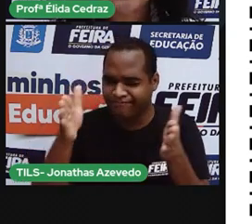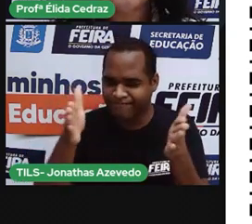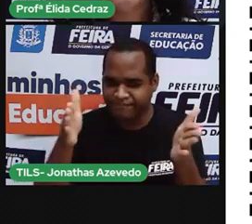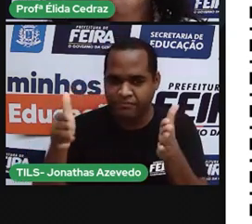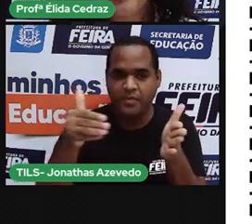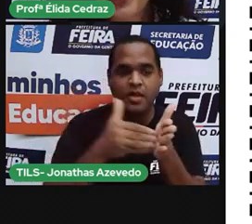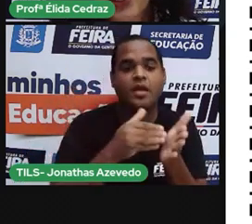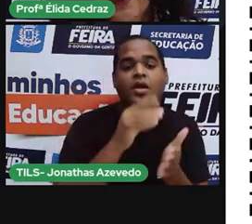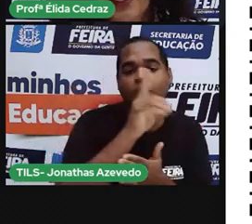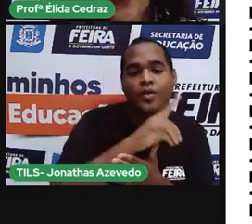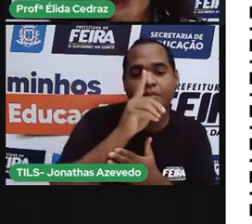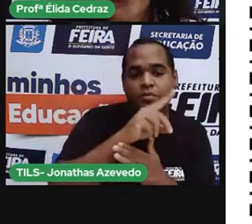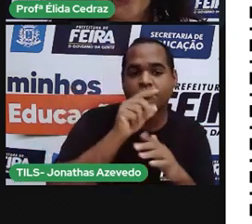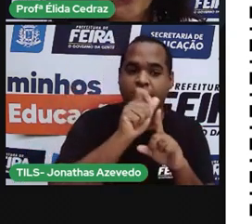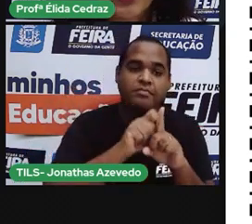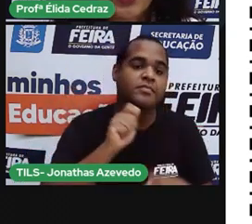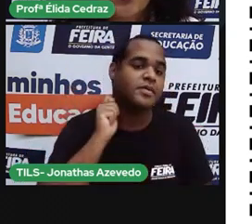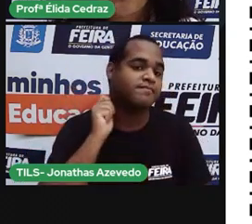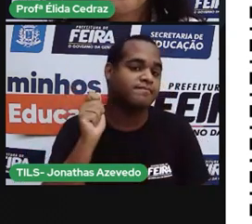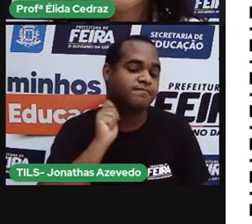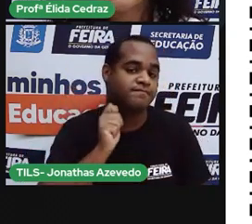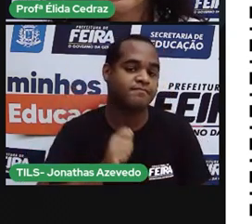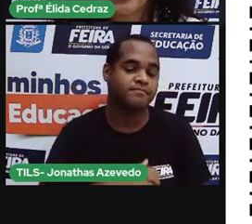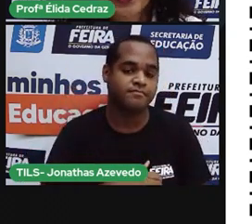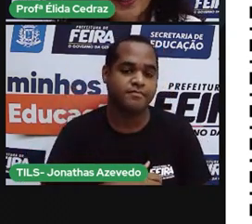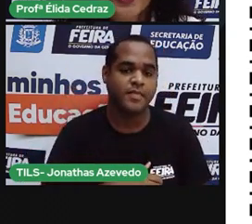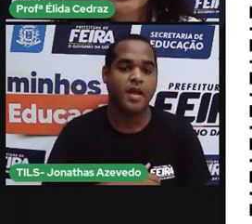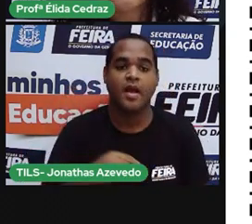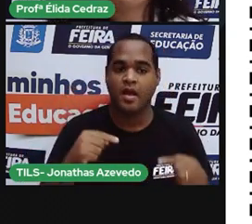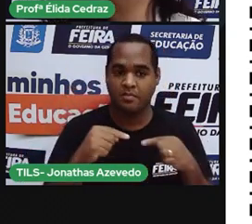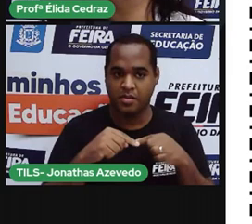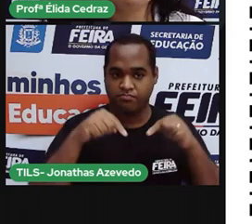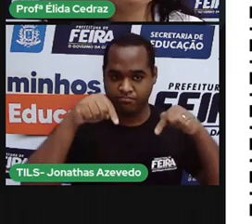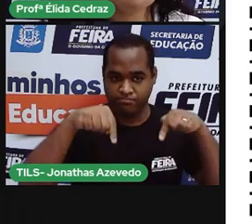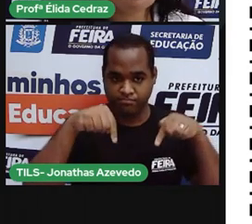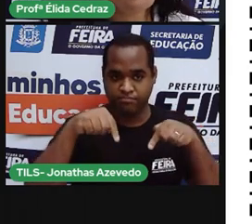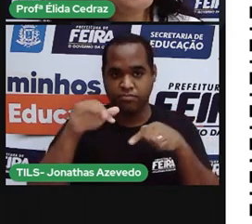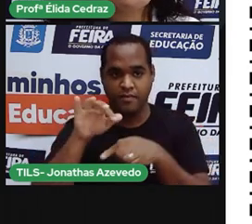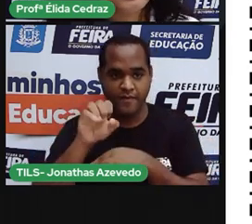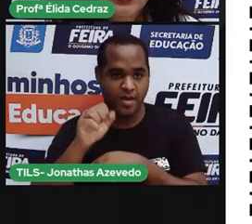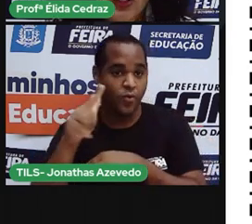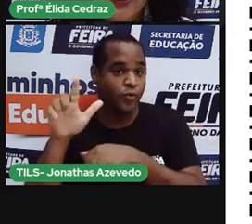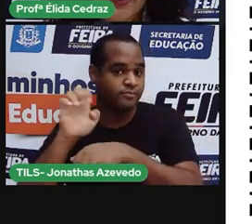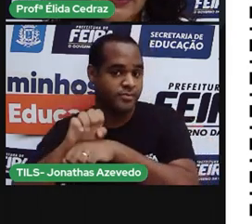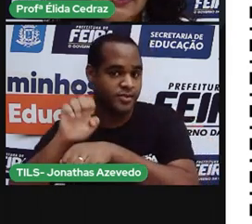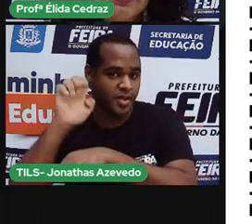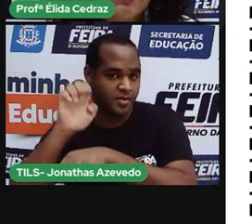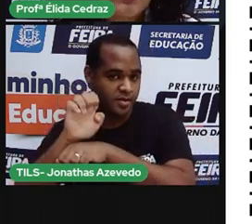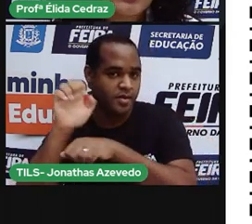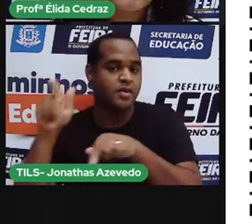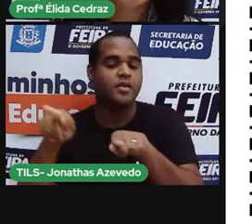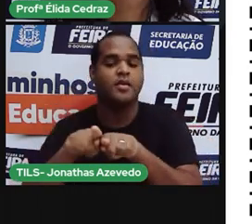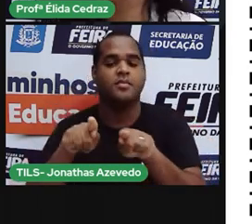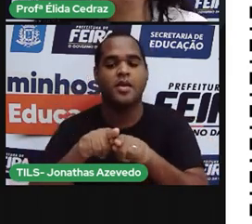domingo, no mês de abril. Com atrações nacionais, estaduais e locais.